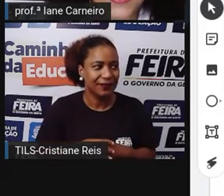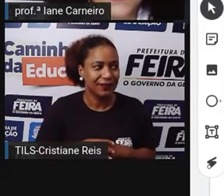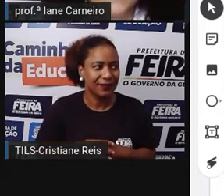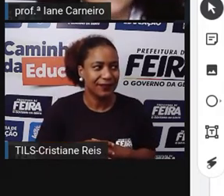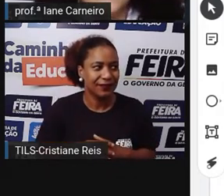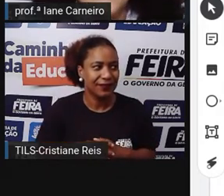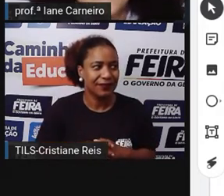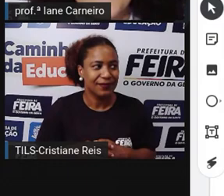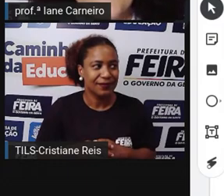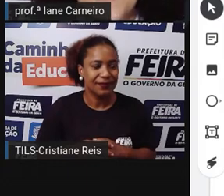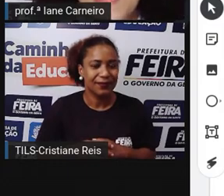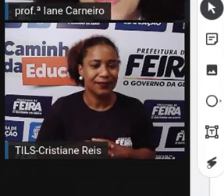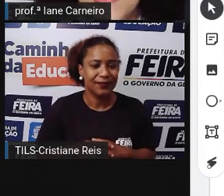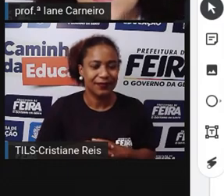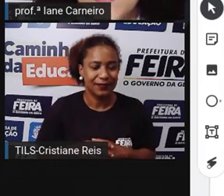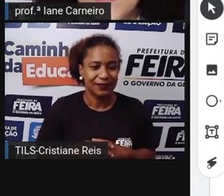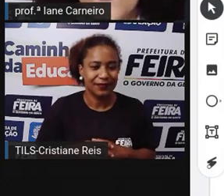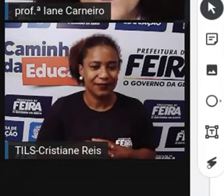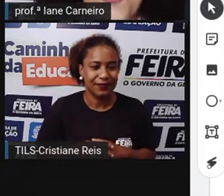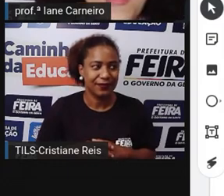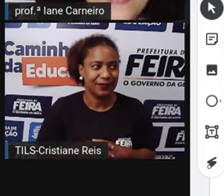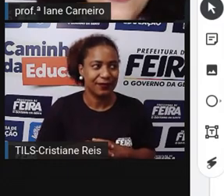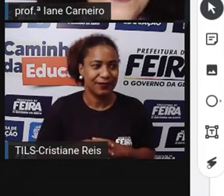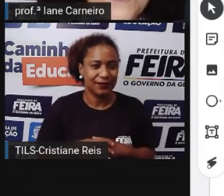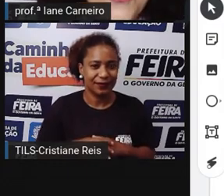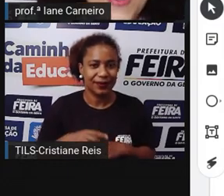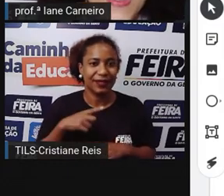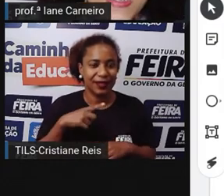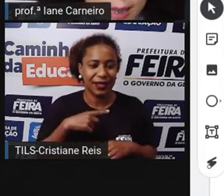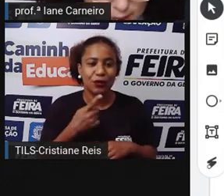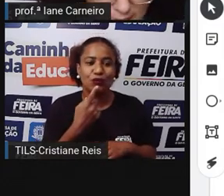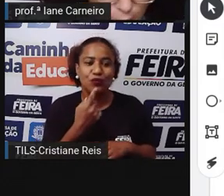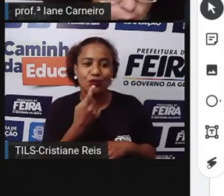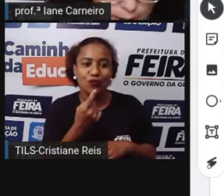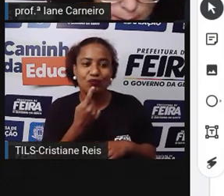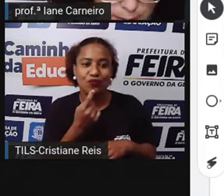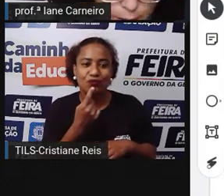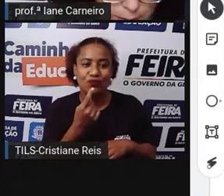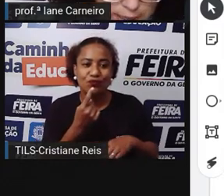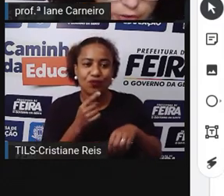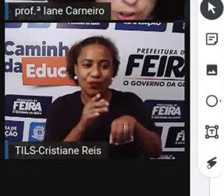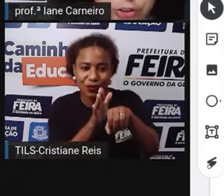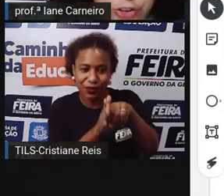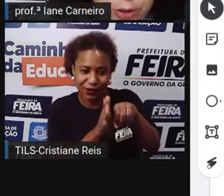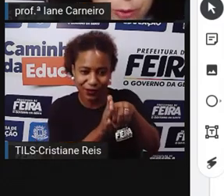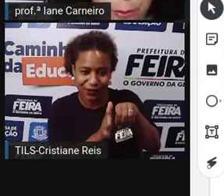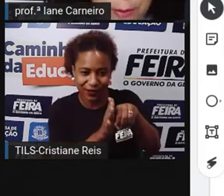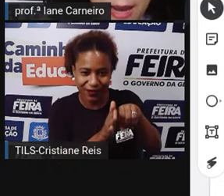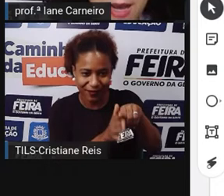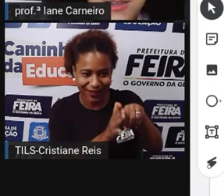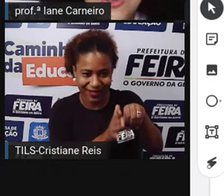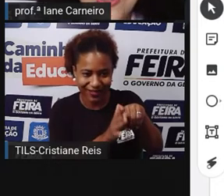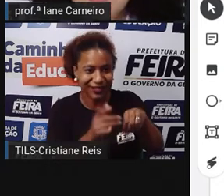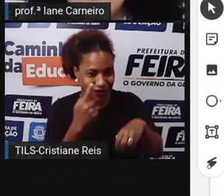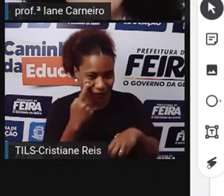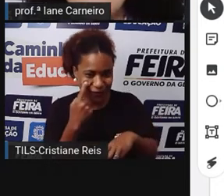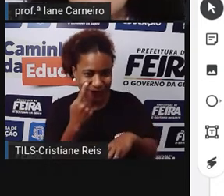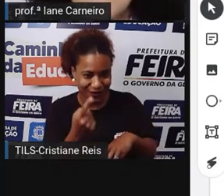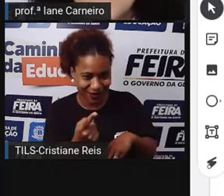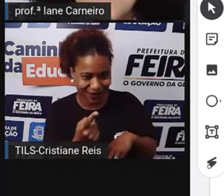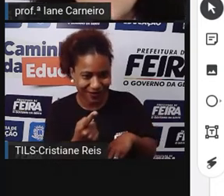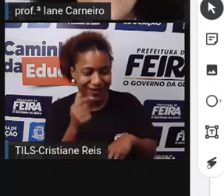Carne seca Esse aqui é o tomate Né? A viu que lá na horta Da Dona Baratinha Tinha o tomate